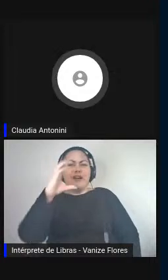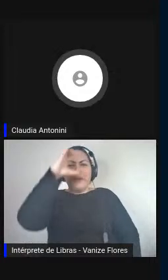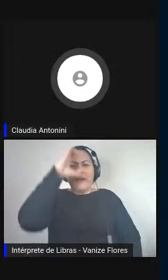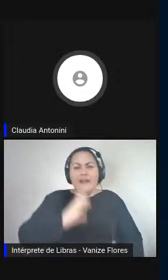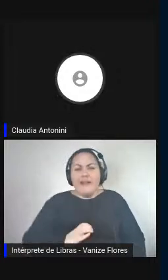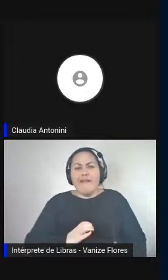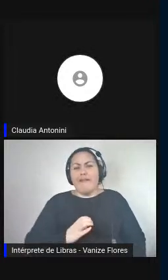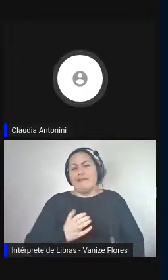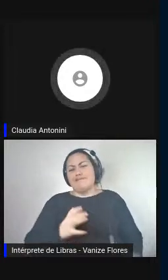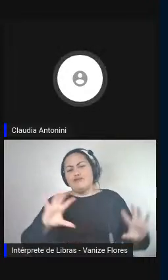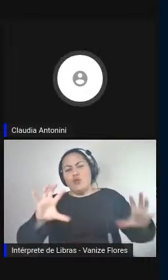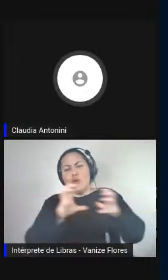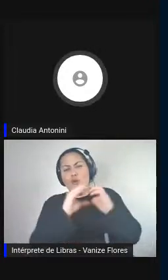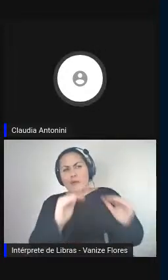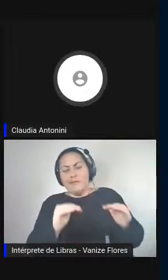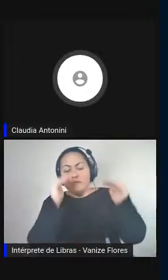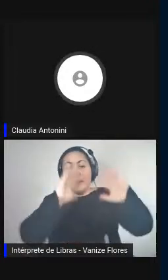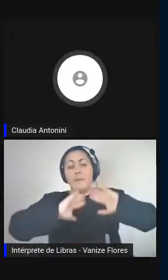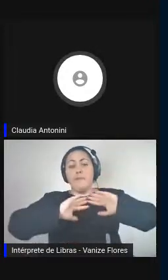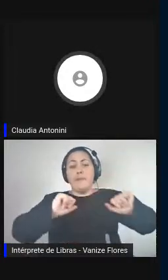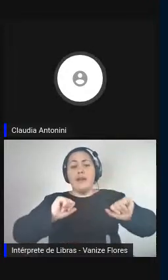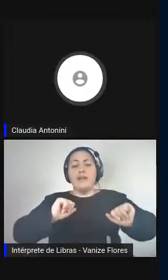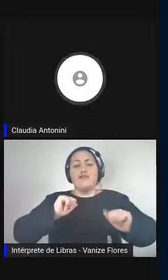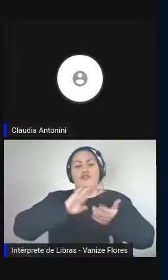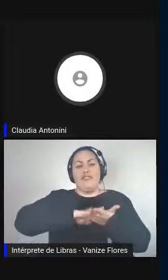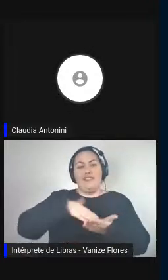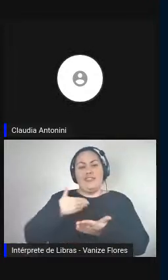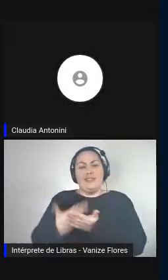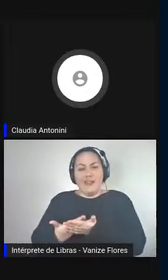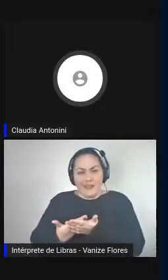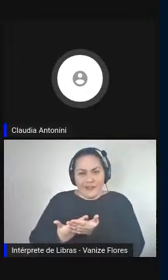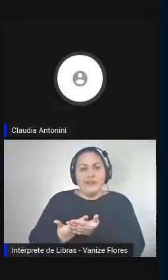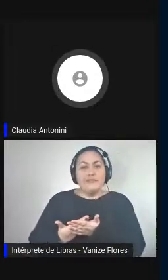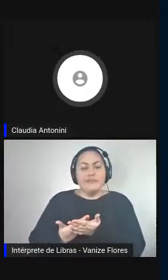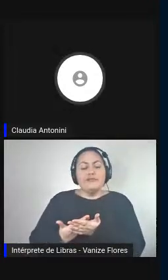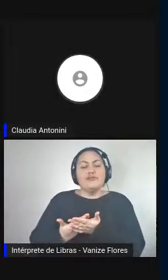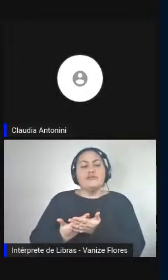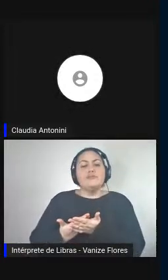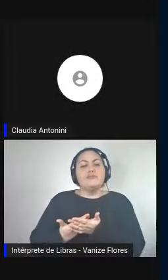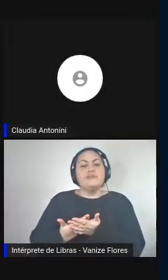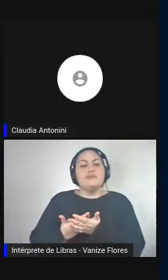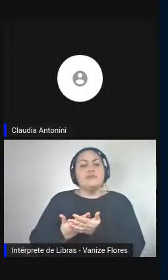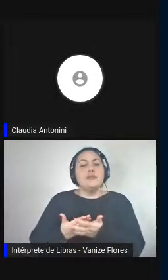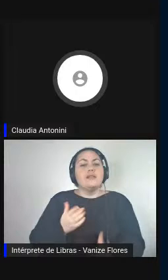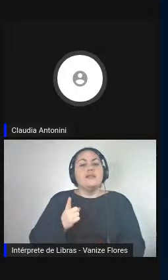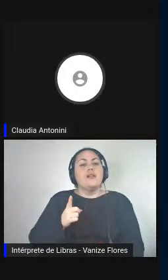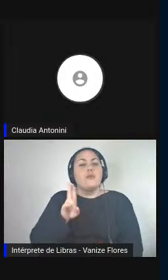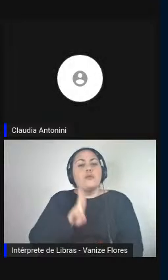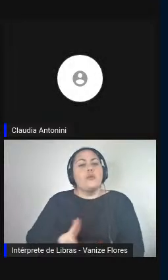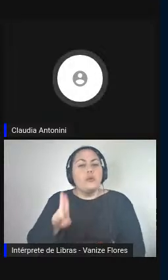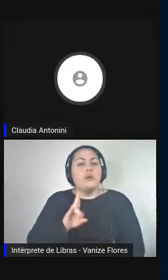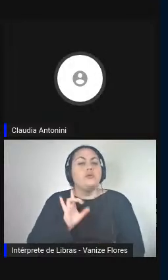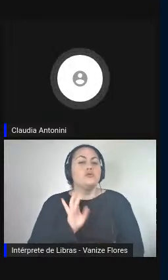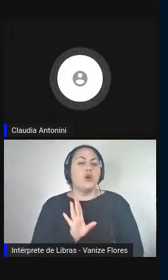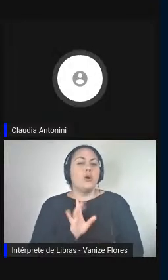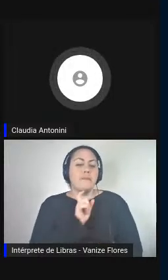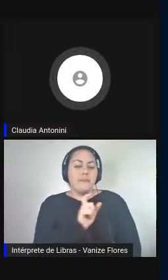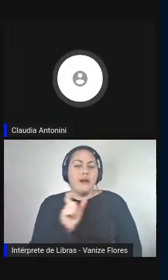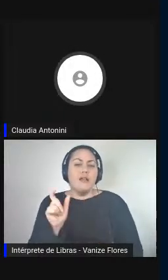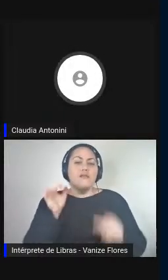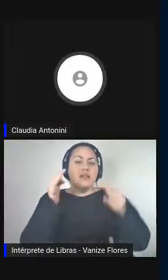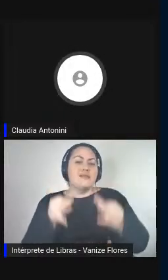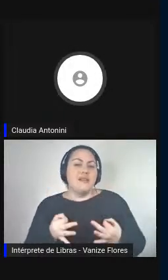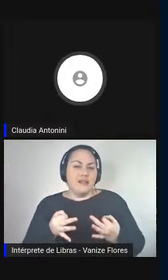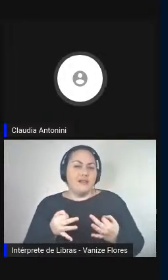para usar não a terminologia correta, que iria bem, mas os termos